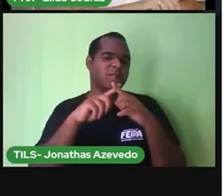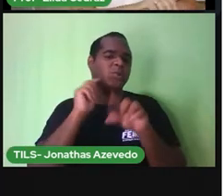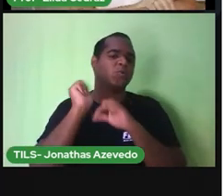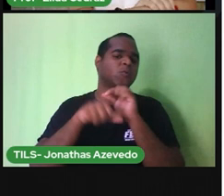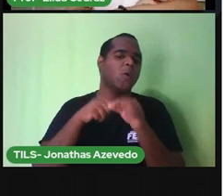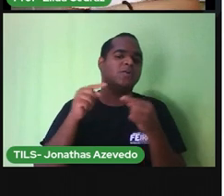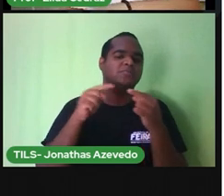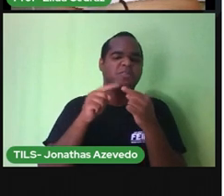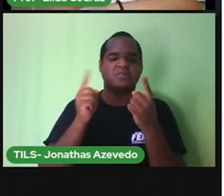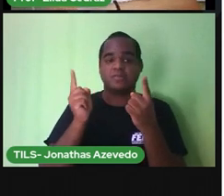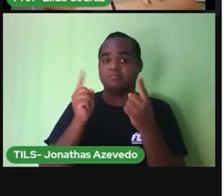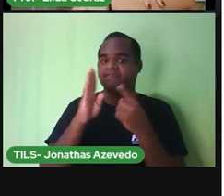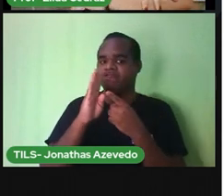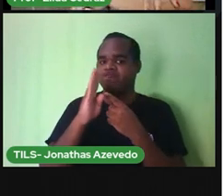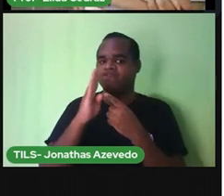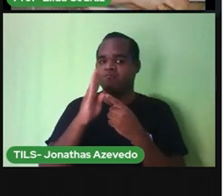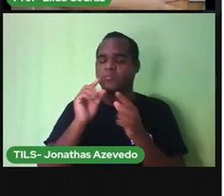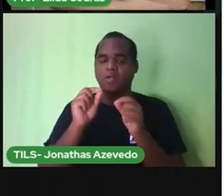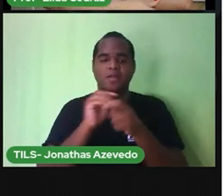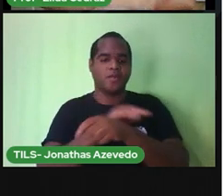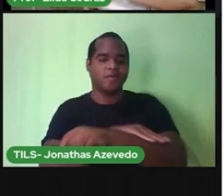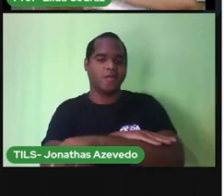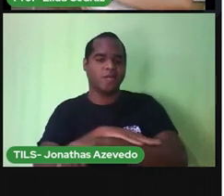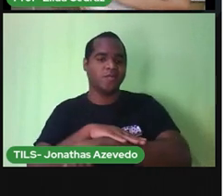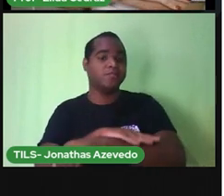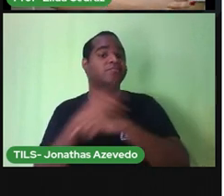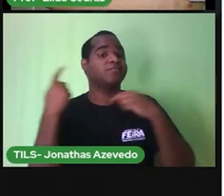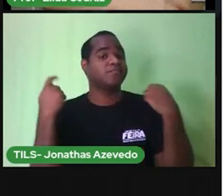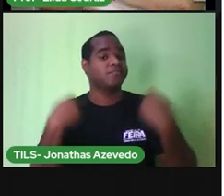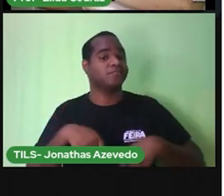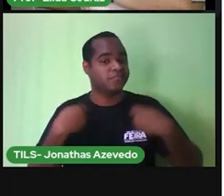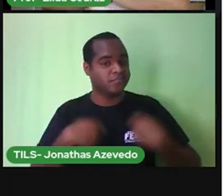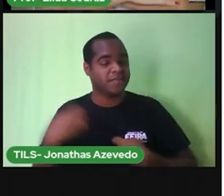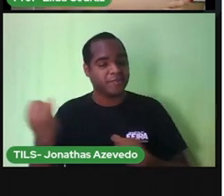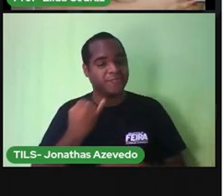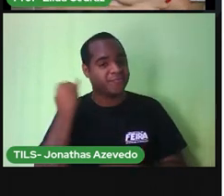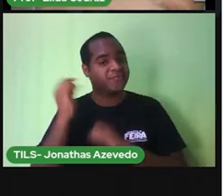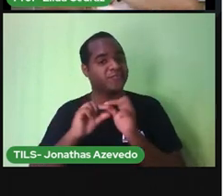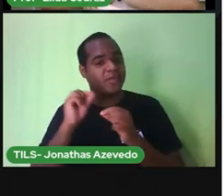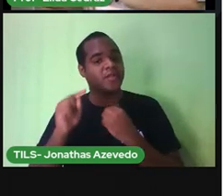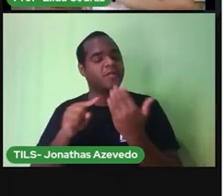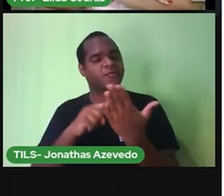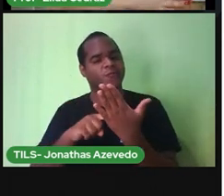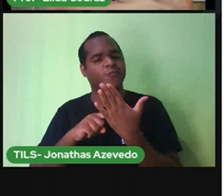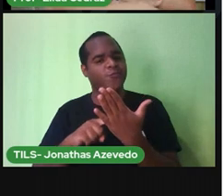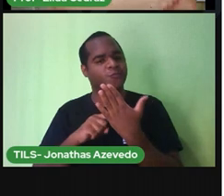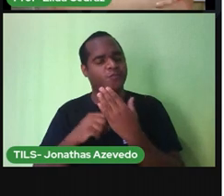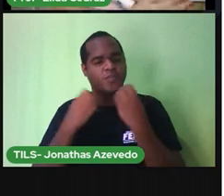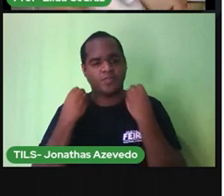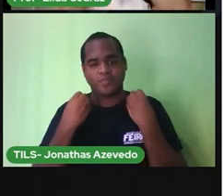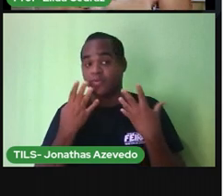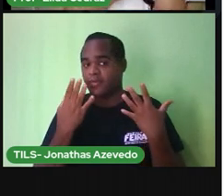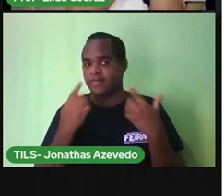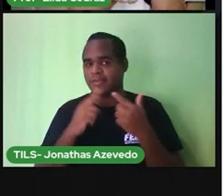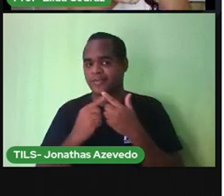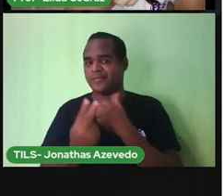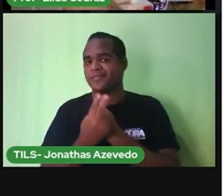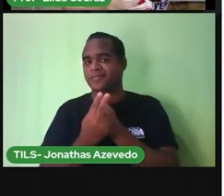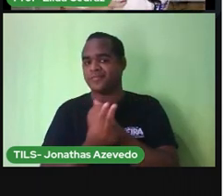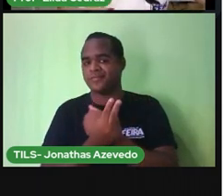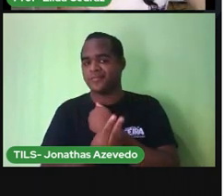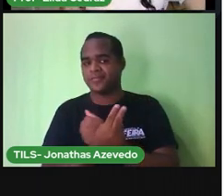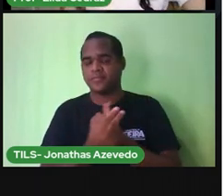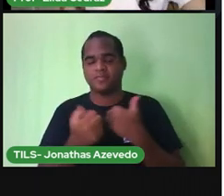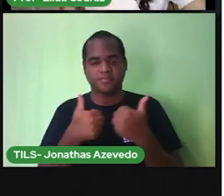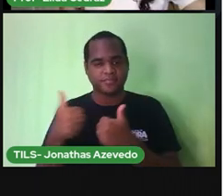principalmente com a bucha, a pele vai precisar se renovar, ficar bem protegidazinha. Então,